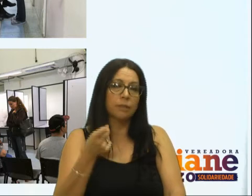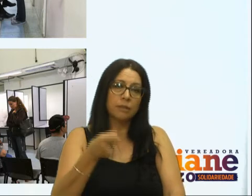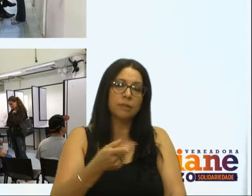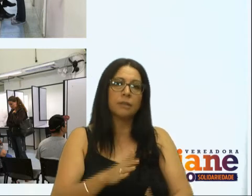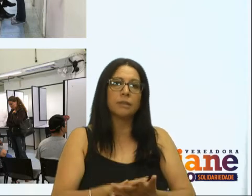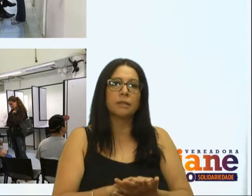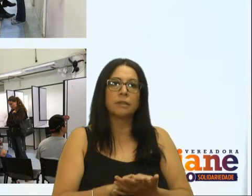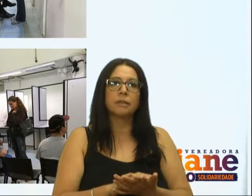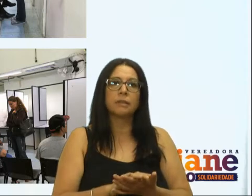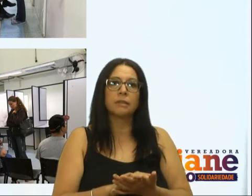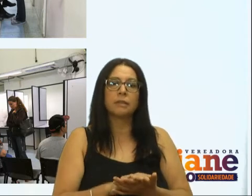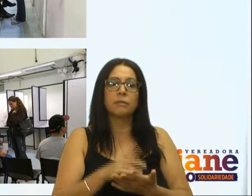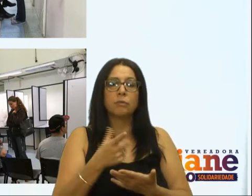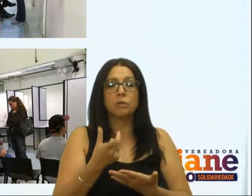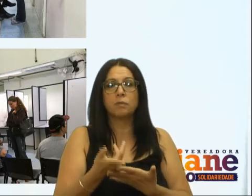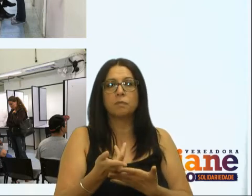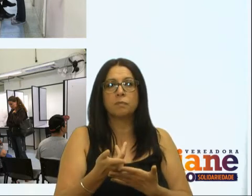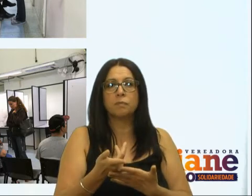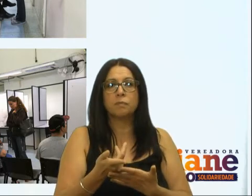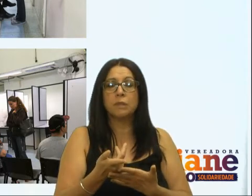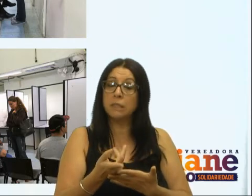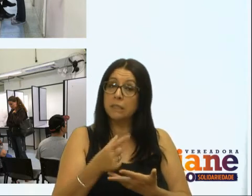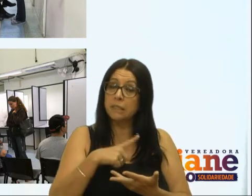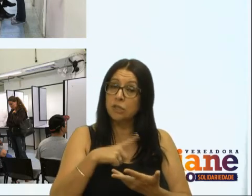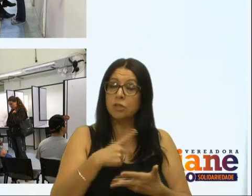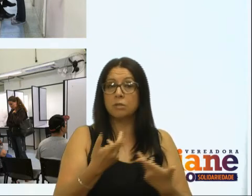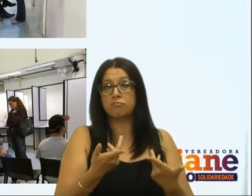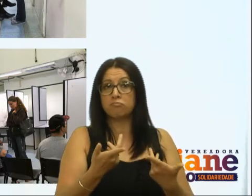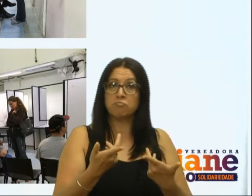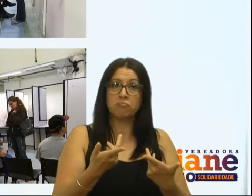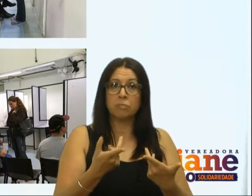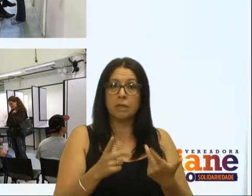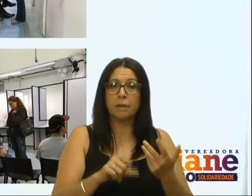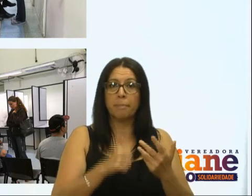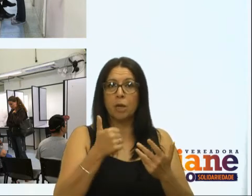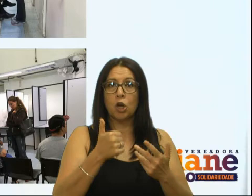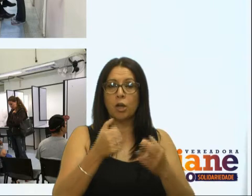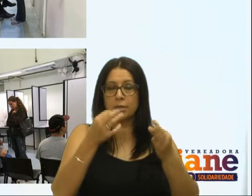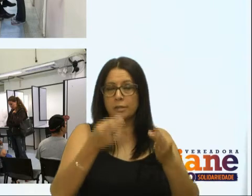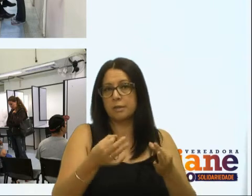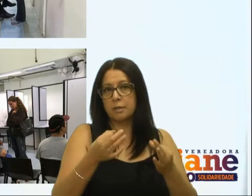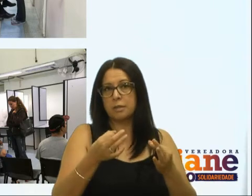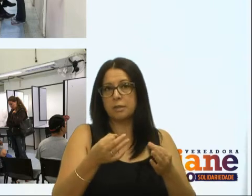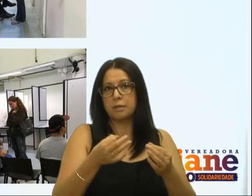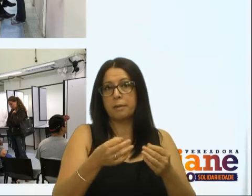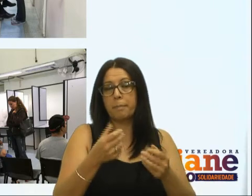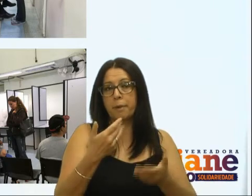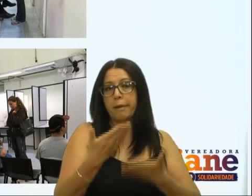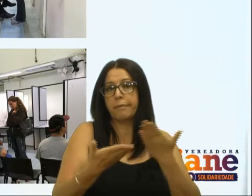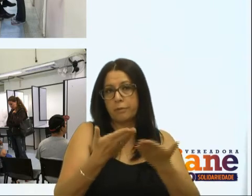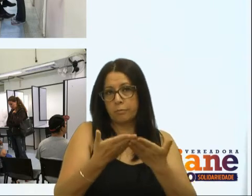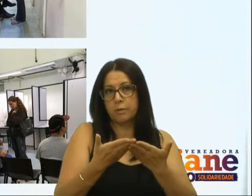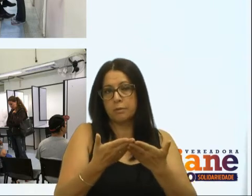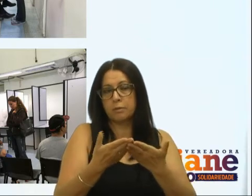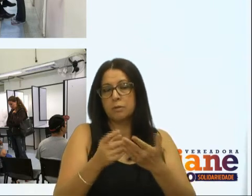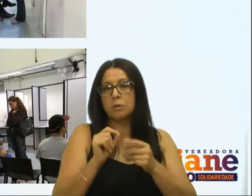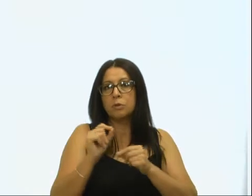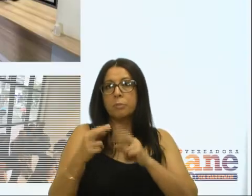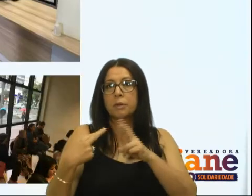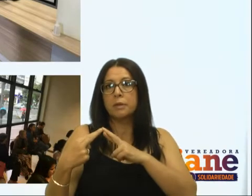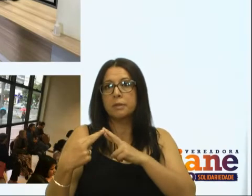atendimento das ligações telefônicas, a gente teria uma presteza maior nos atendimentos. Com relação